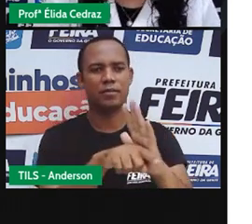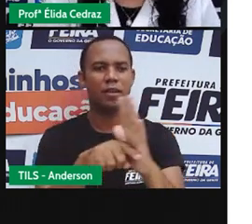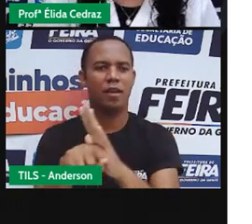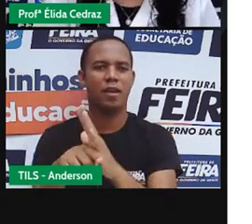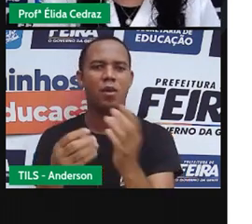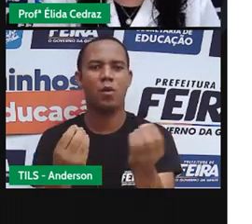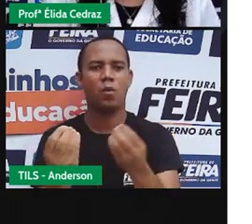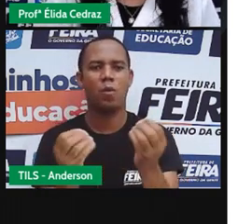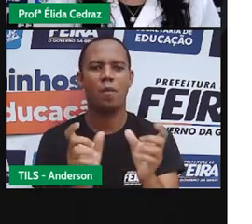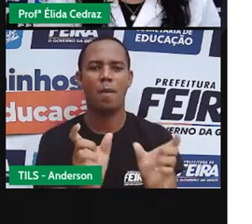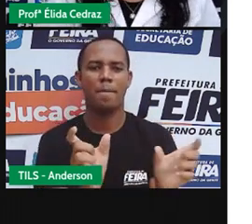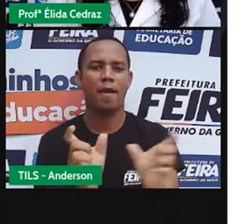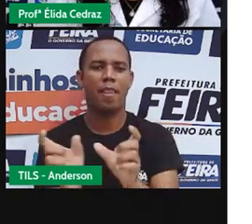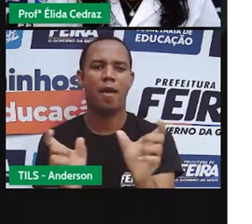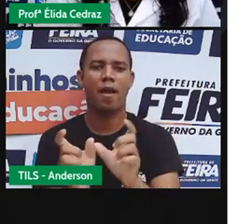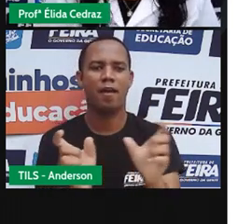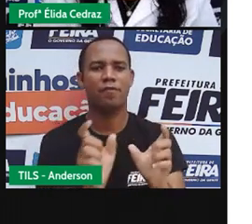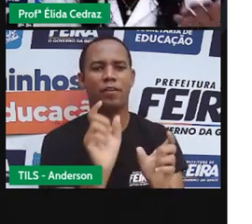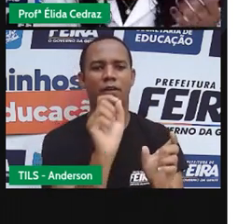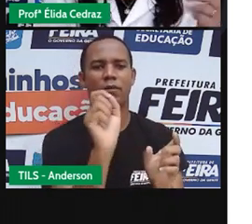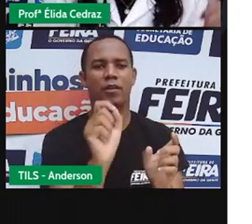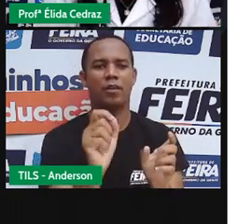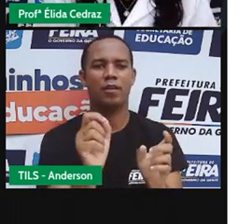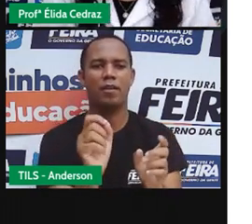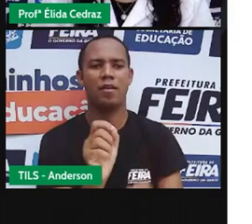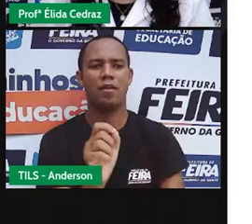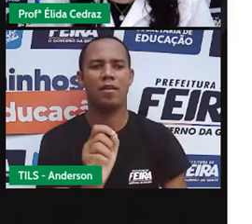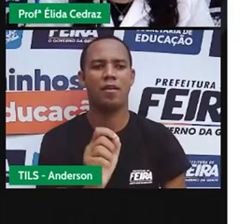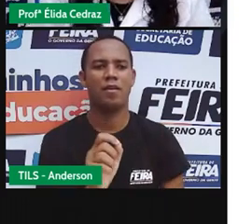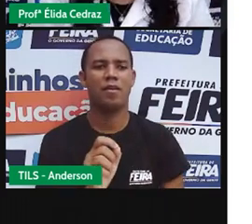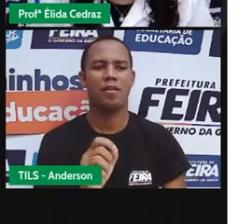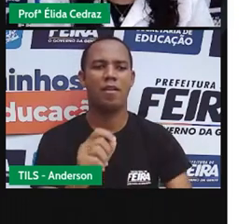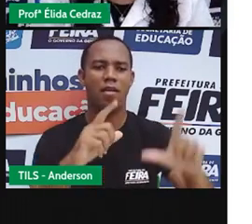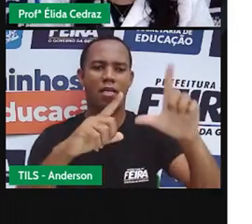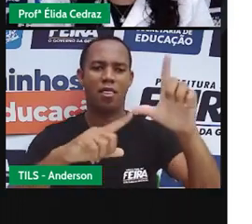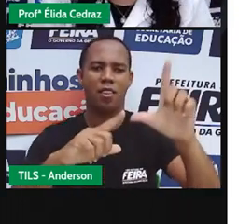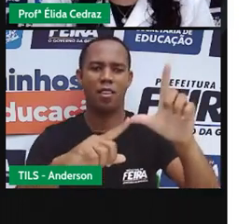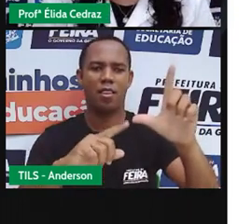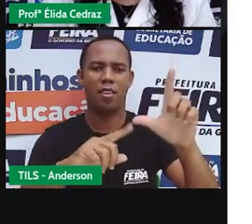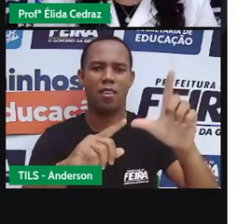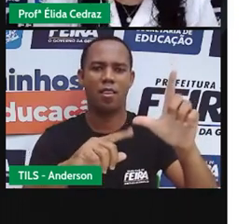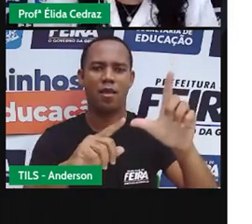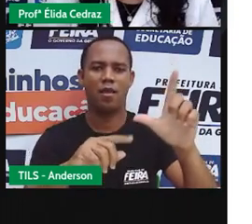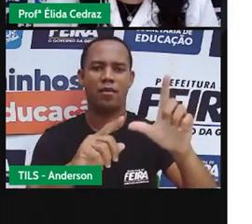nomes, nós vamos trabalhar a letra desse bicho. Que bicho é esse?